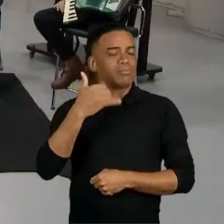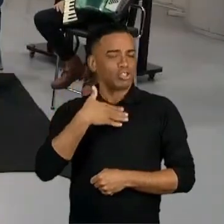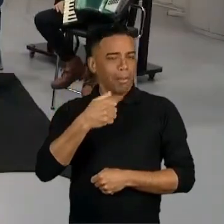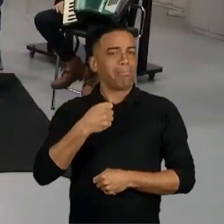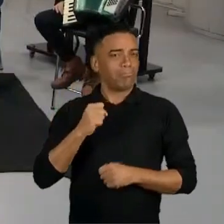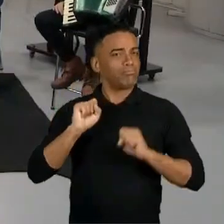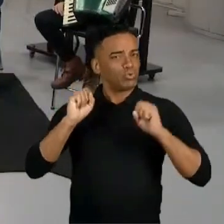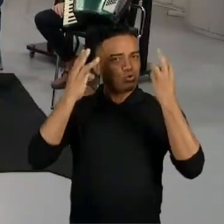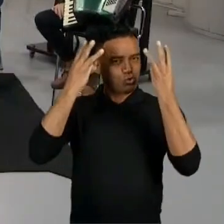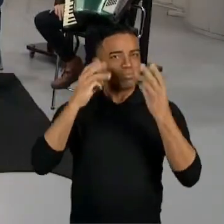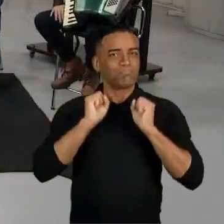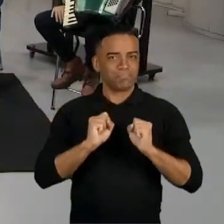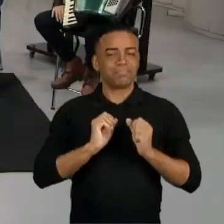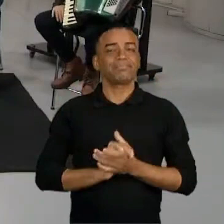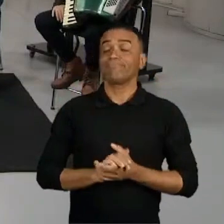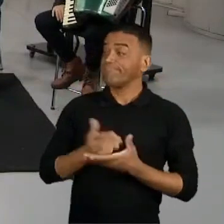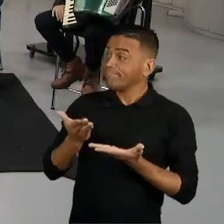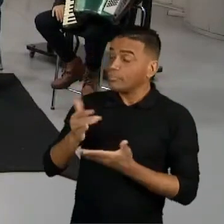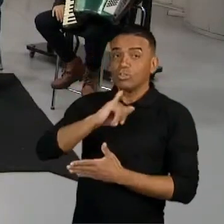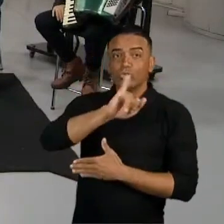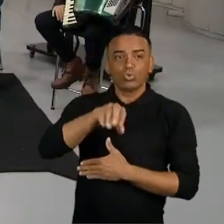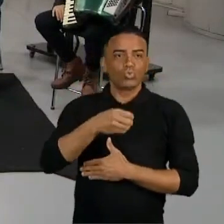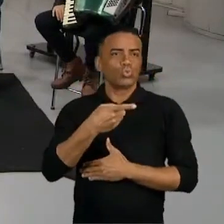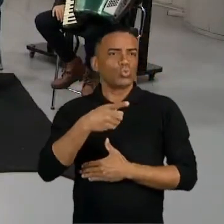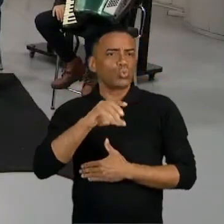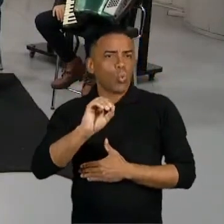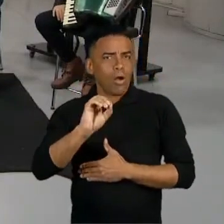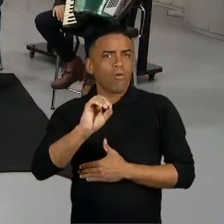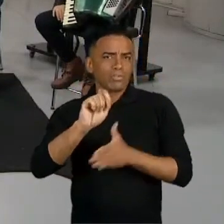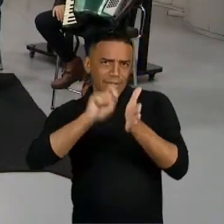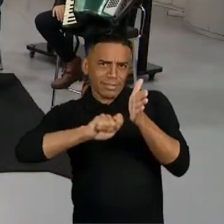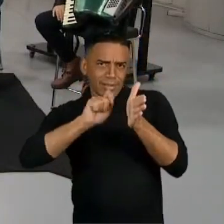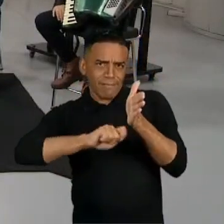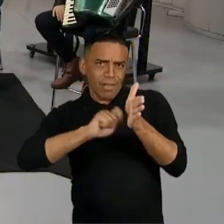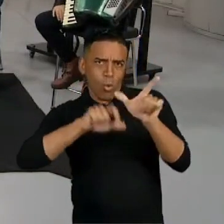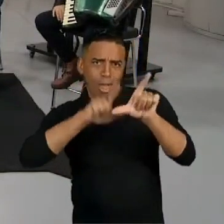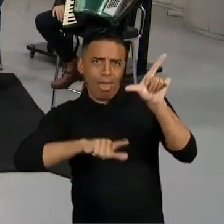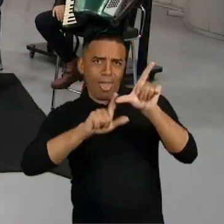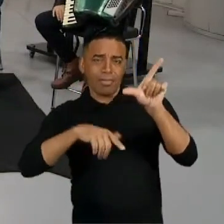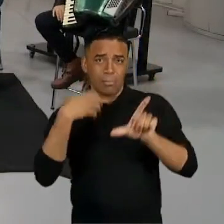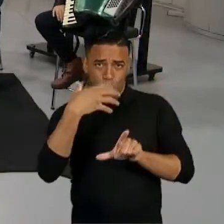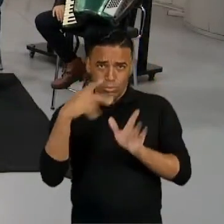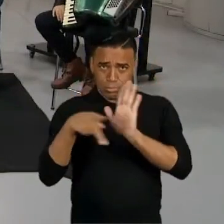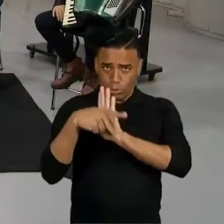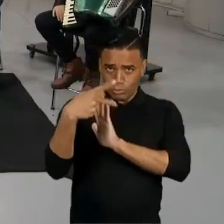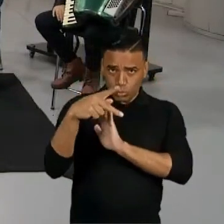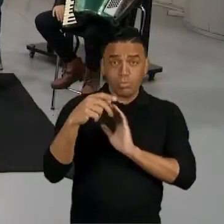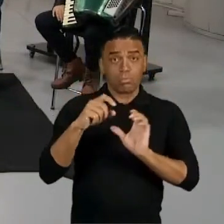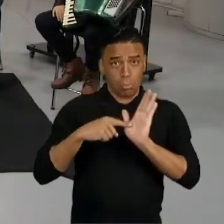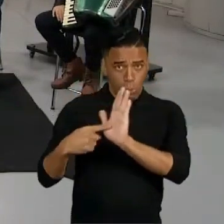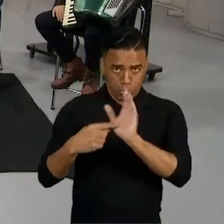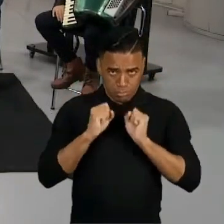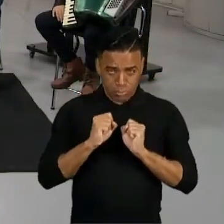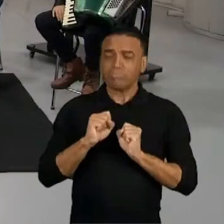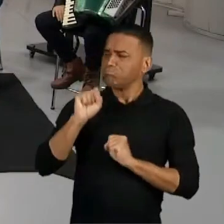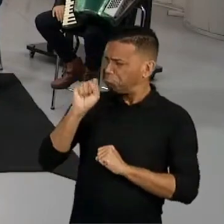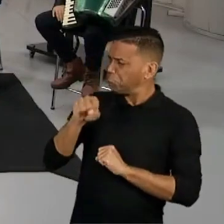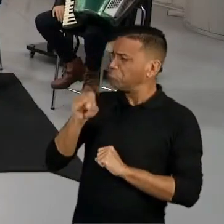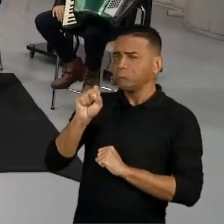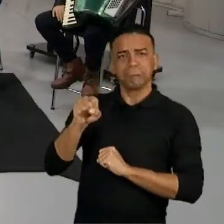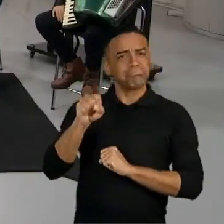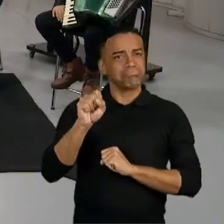obrigado. João, eu sei que você tem músicas de própria autoria. Você pode demonstrar pra gente? Com certeza. Obrigada.